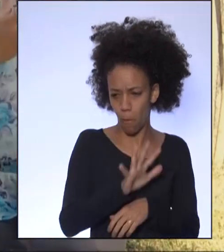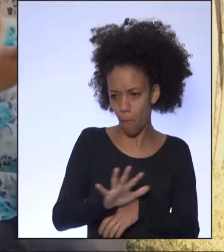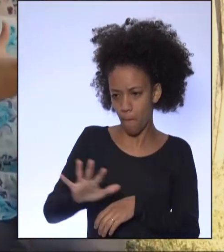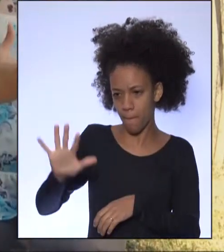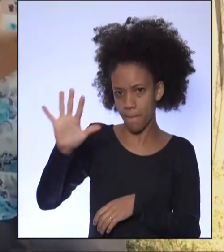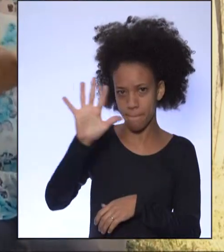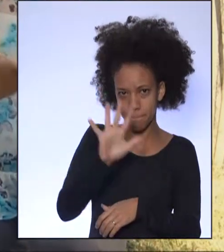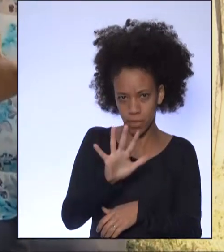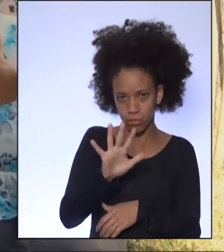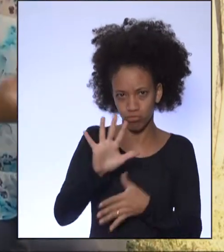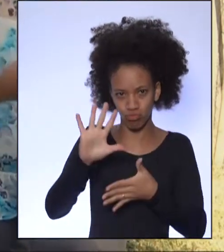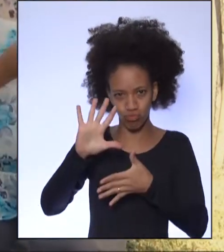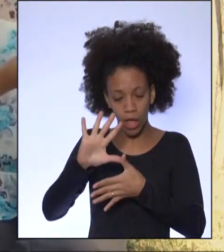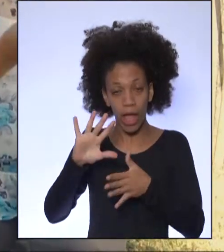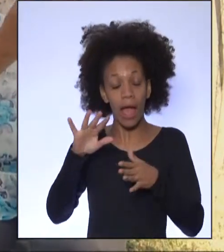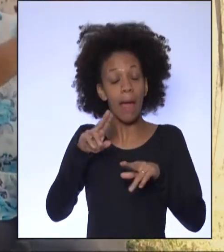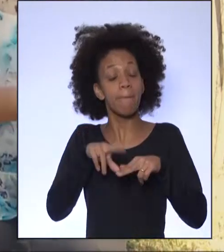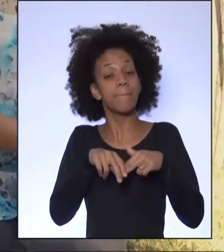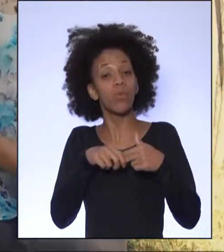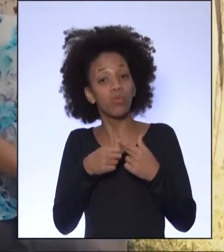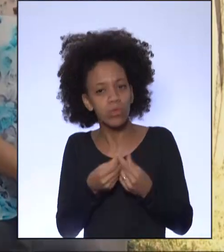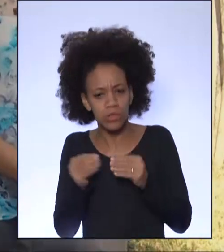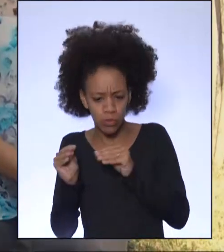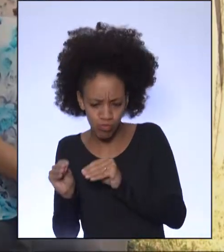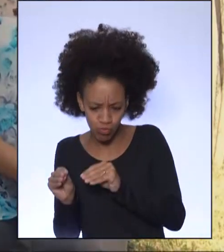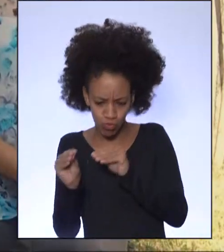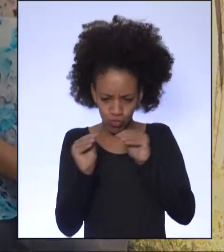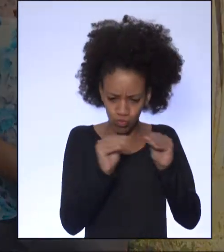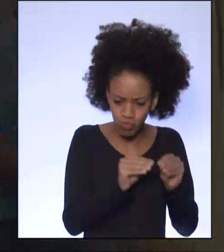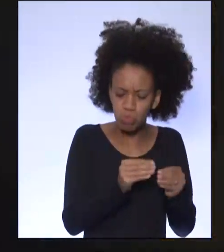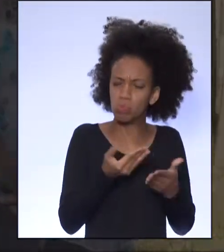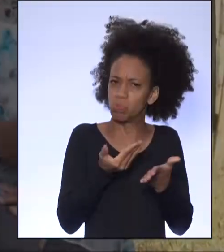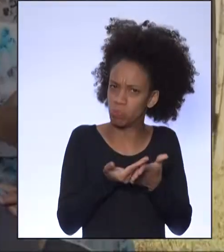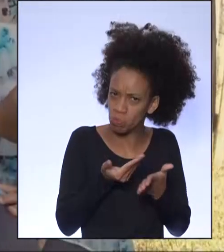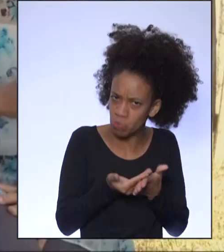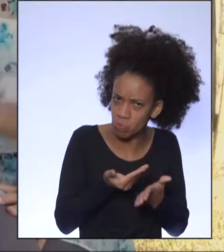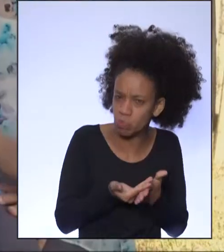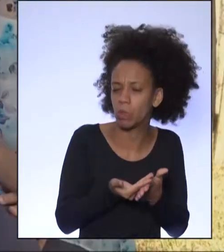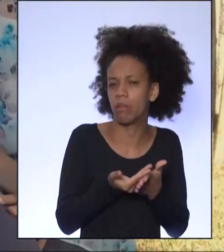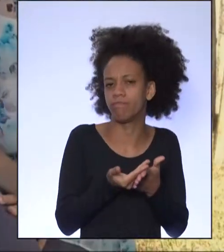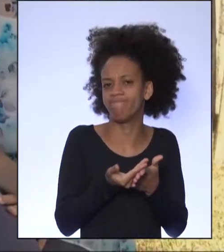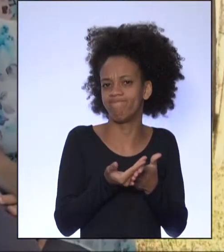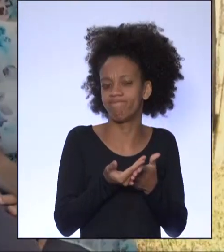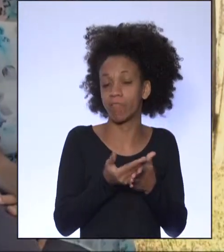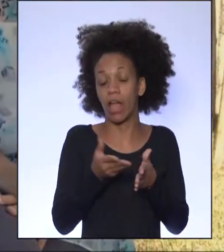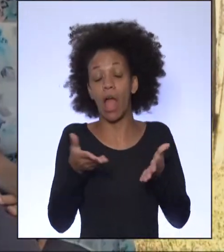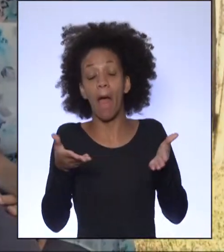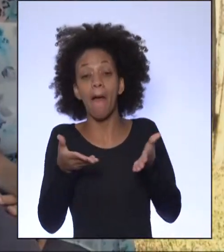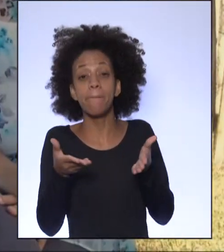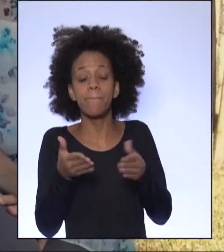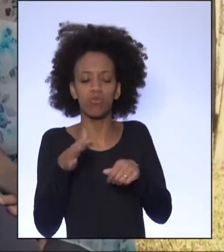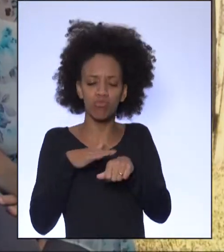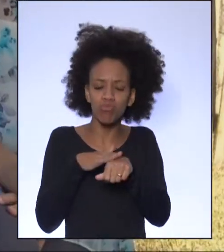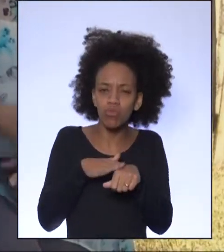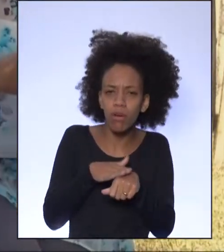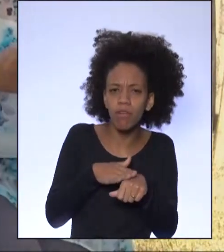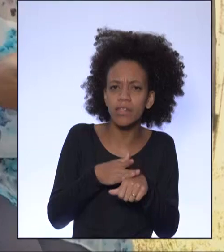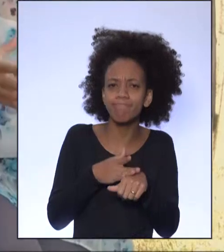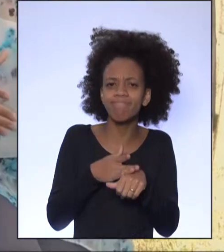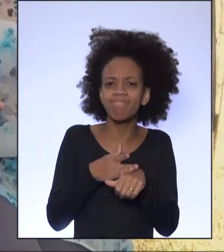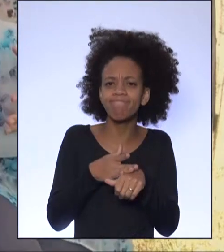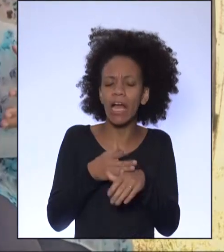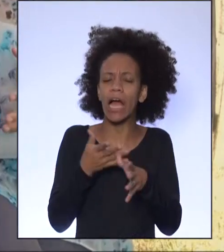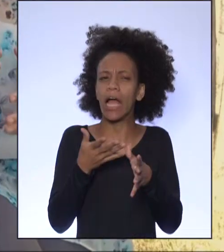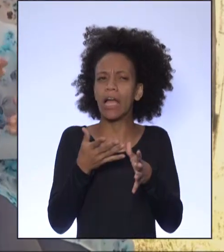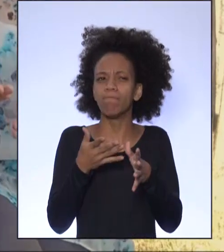isso, o fenômeno migratório é muito estudado pela geografia. Para essa nossa conversa, o que eu gostaria de fazer é